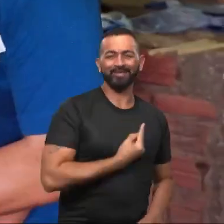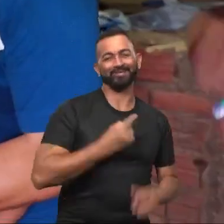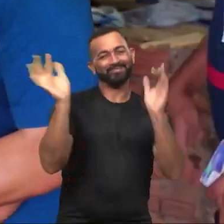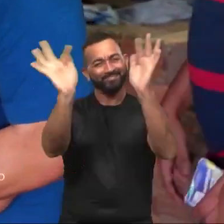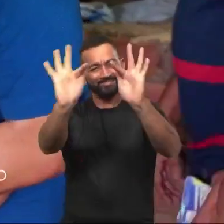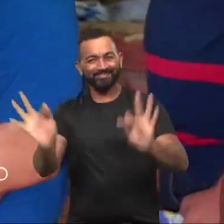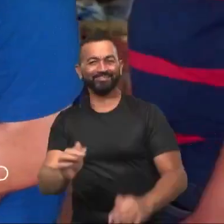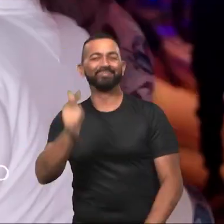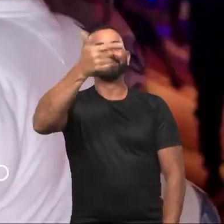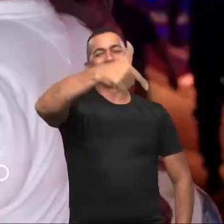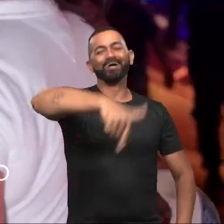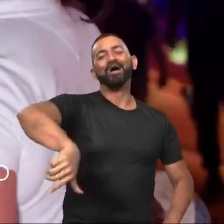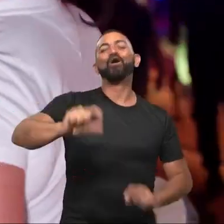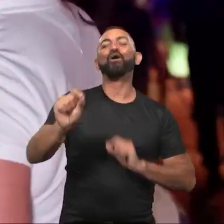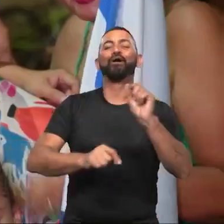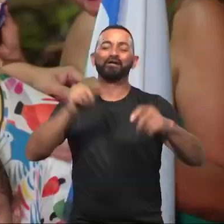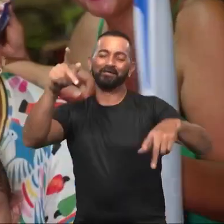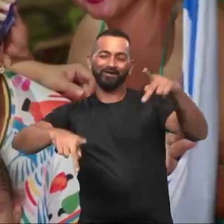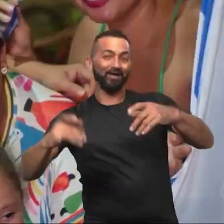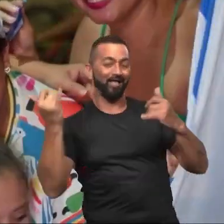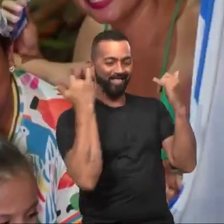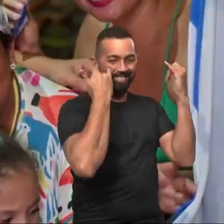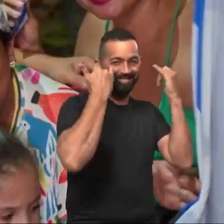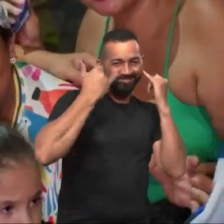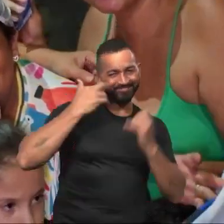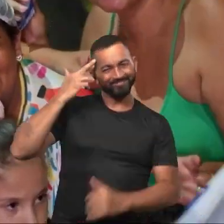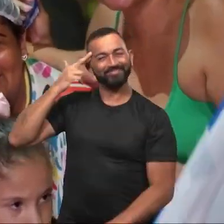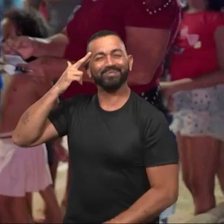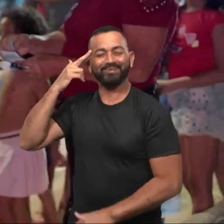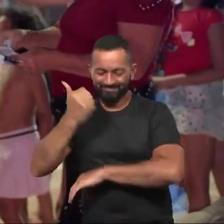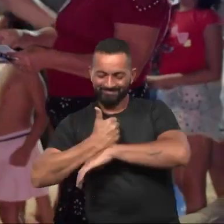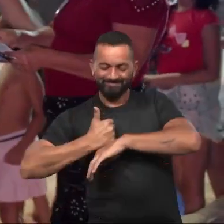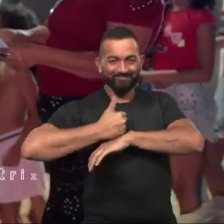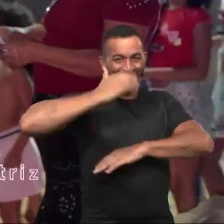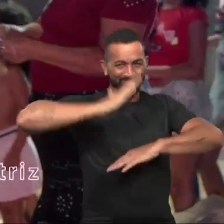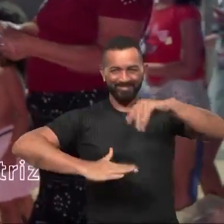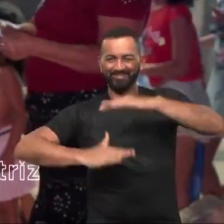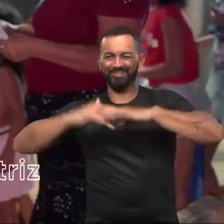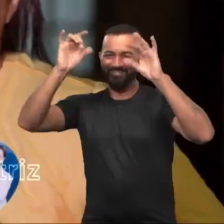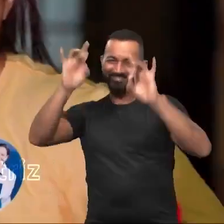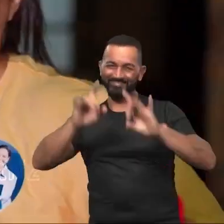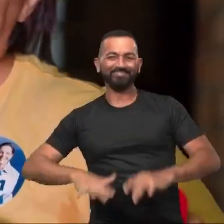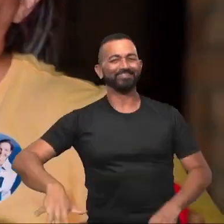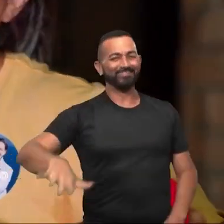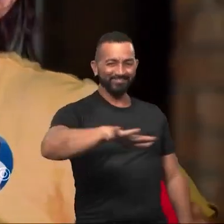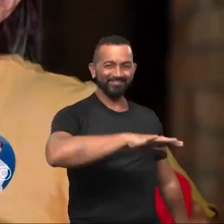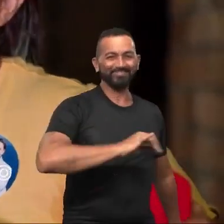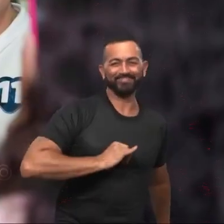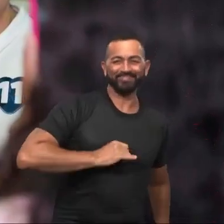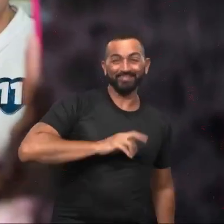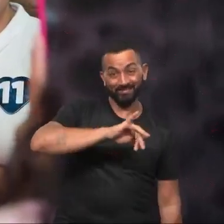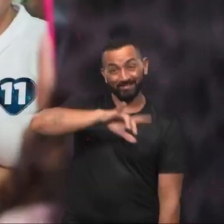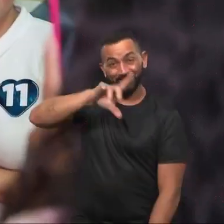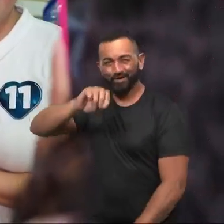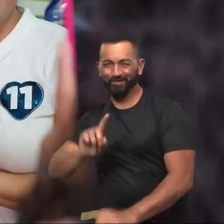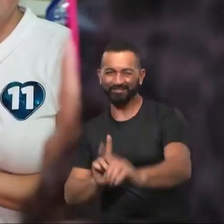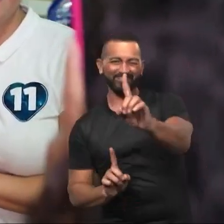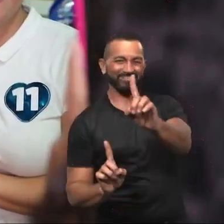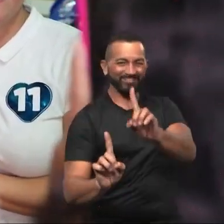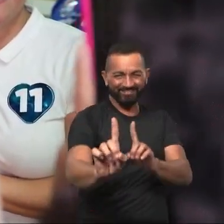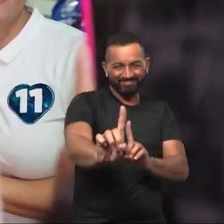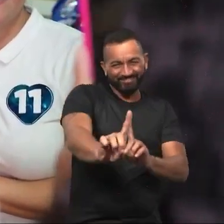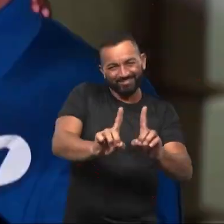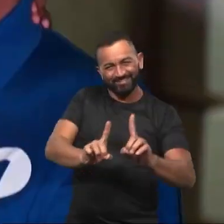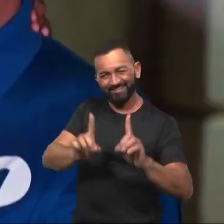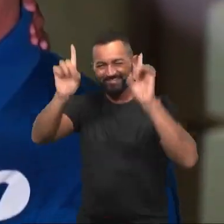Para ser feliz de novo é o povo quem diz. Hildo Amaral, especialista Imperatriz. É Rildo, Rildo, Rildo para a gente ser feliz.